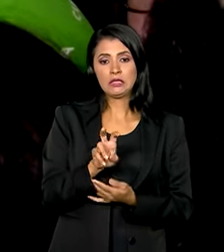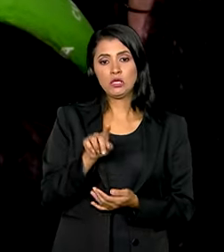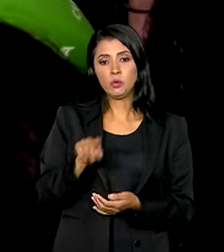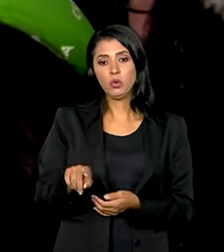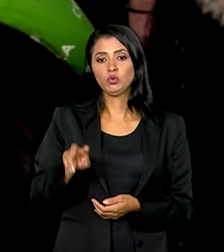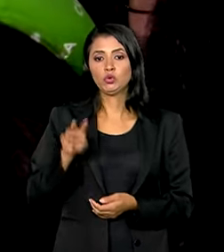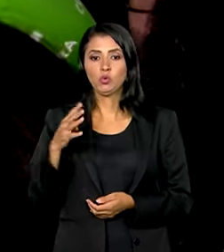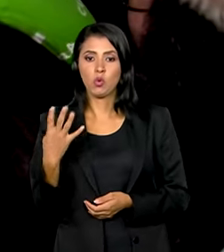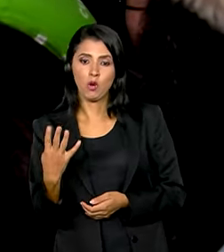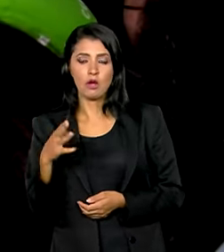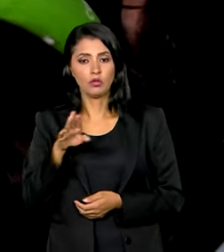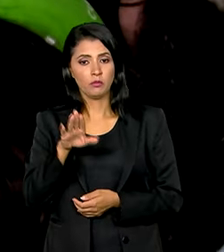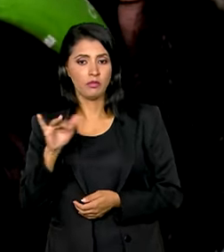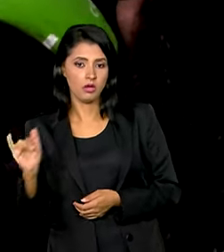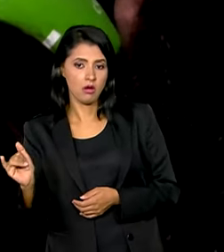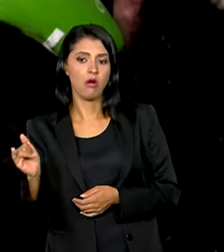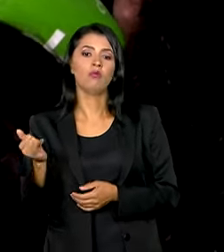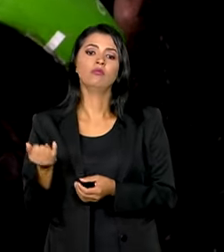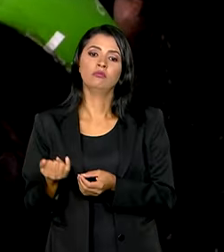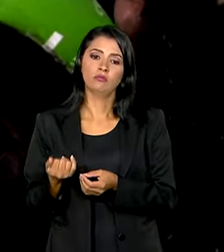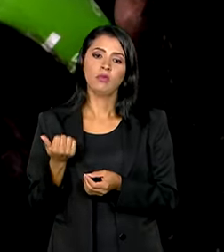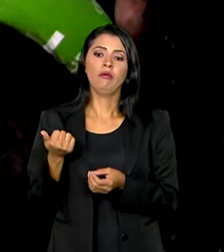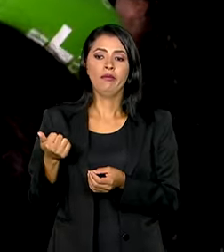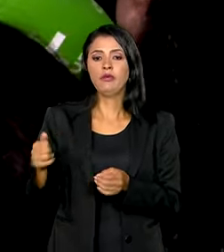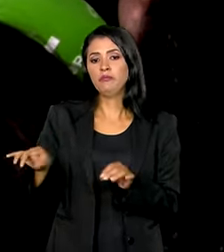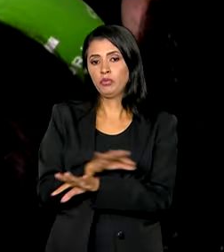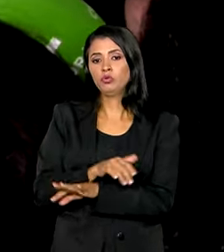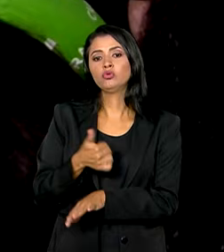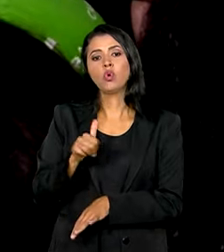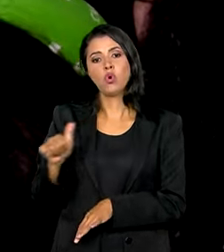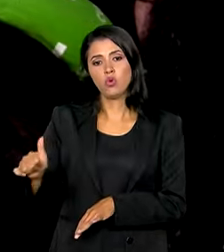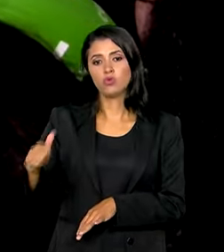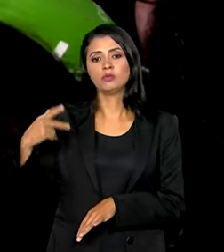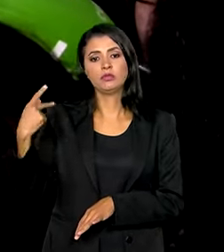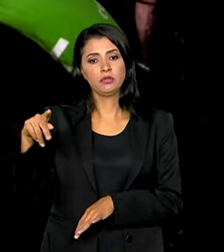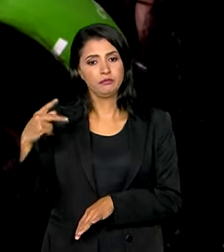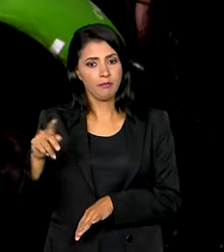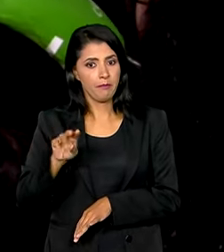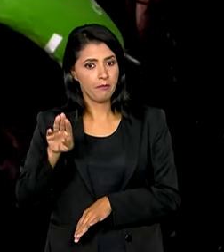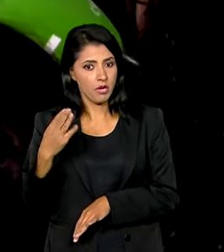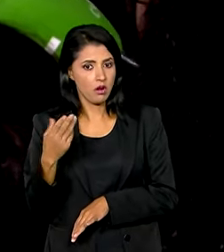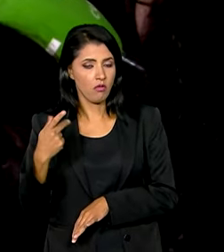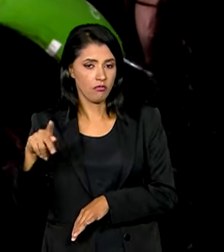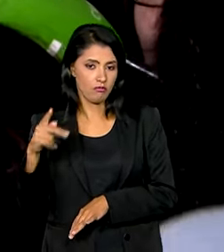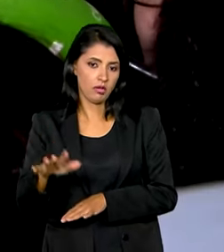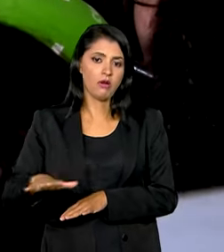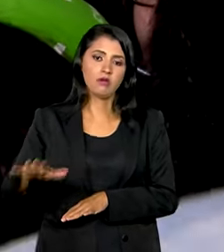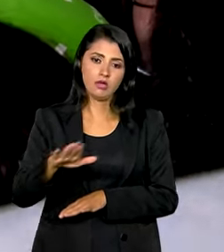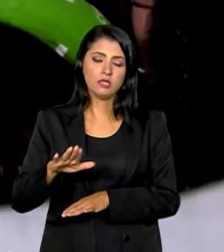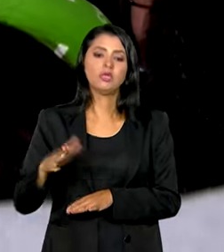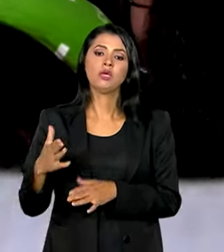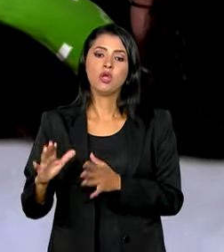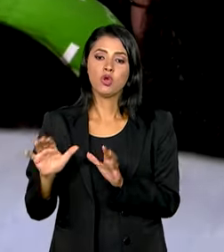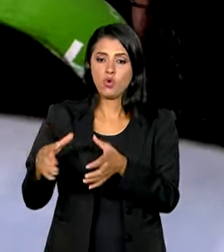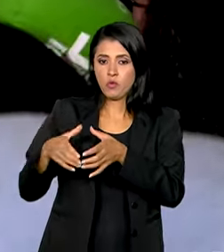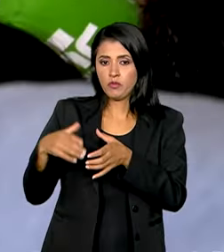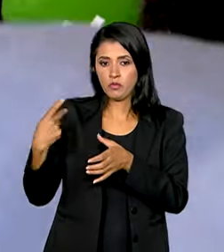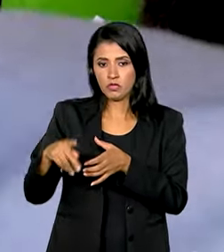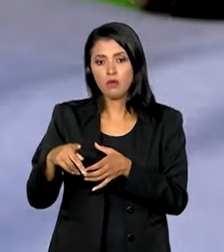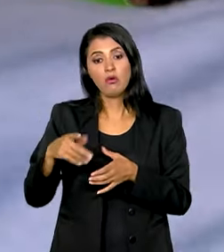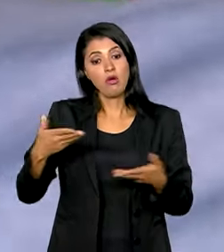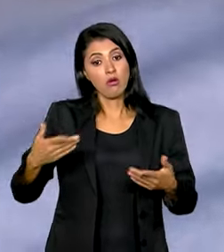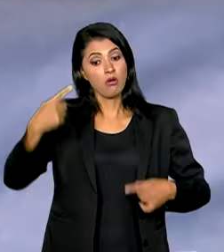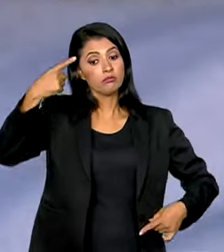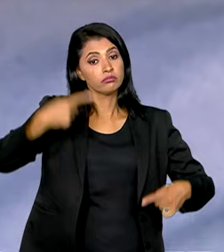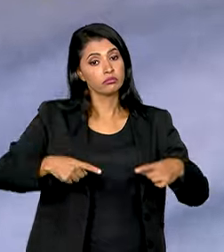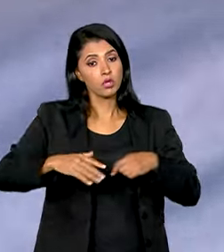,4 bilhões, estabelecendo R 11 bilhões para os recursos de comissão apontados pelo Congresso Nacional. Vamos agora debater